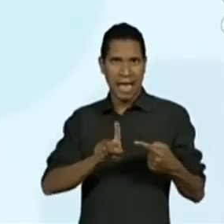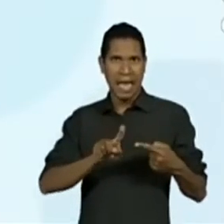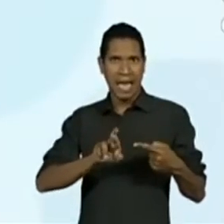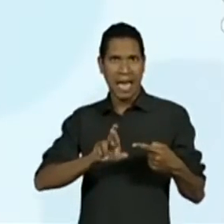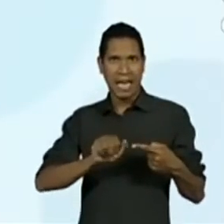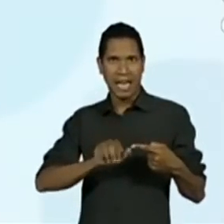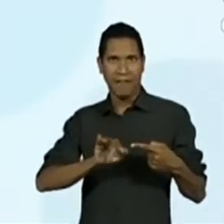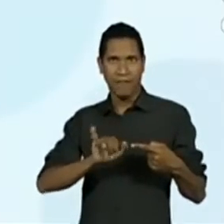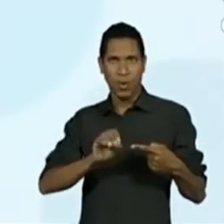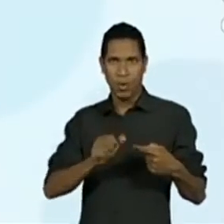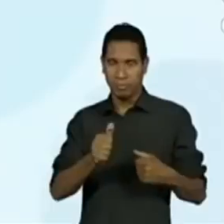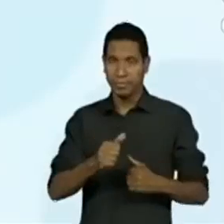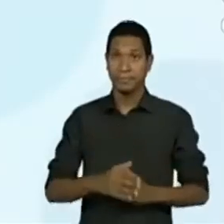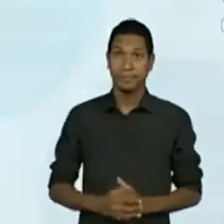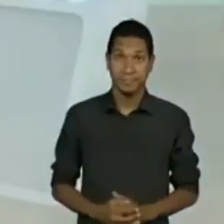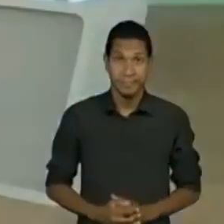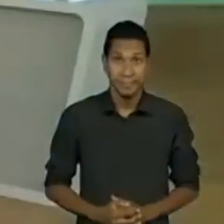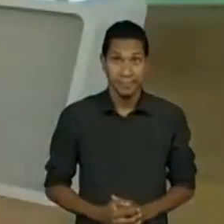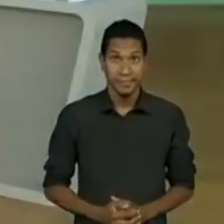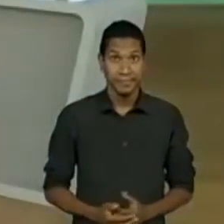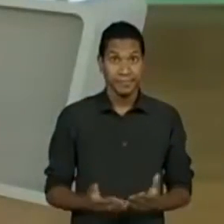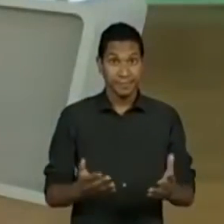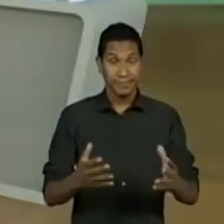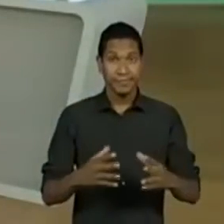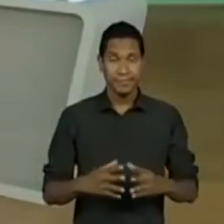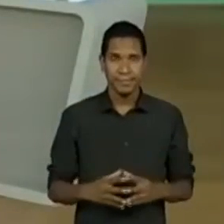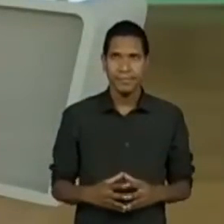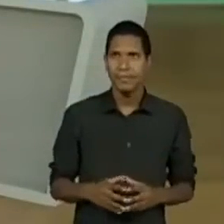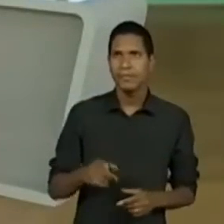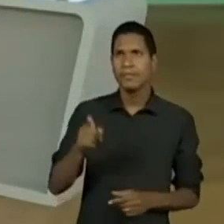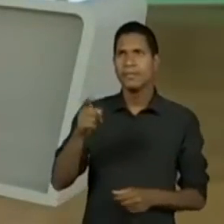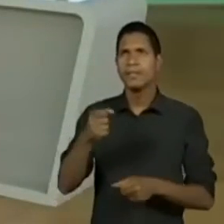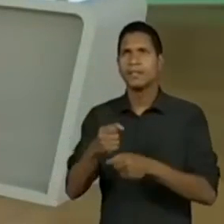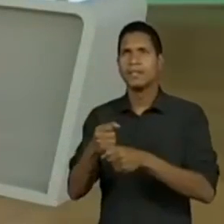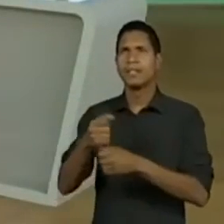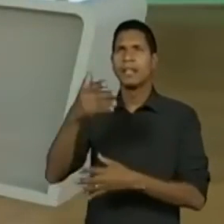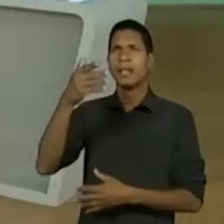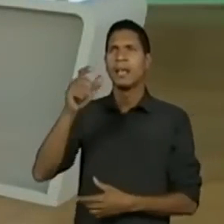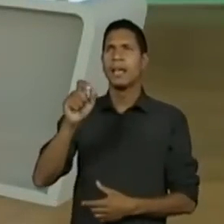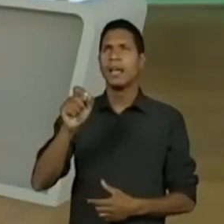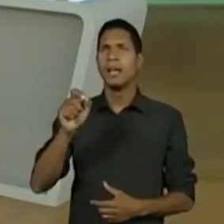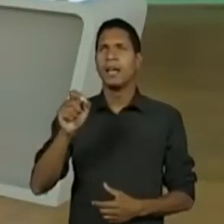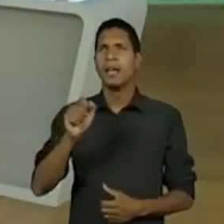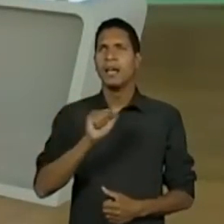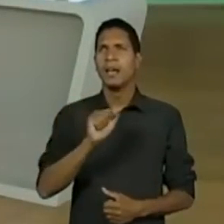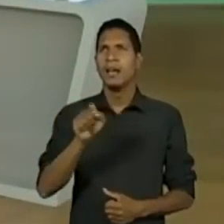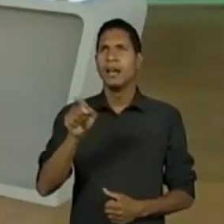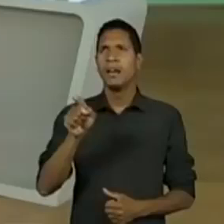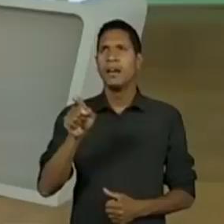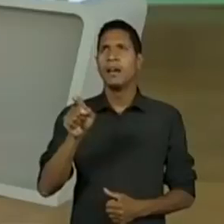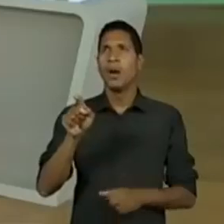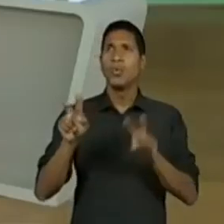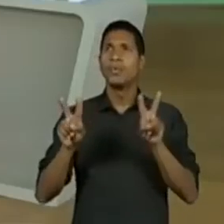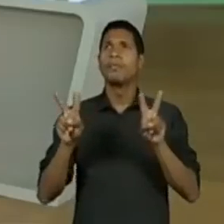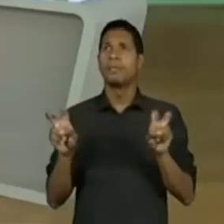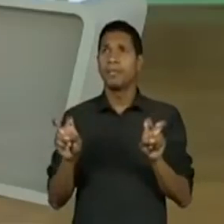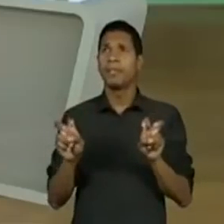lembrando. O que mais que chamou? A imagem de fundo. A Luna Arthur colocou isso, da ProEllen. O tema.